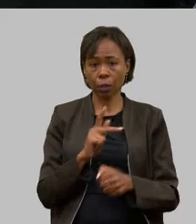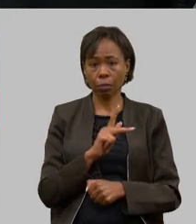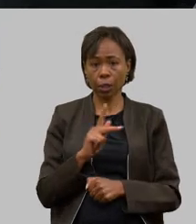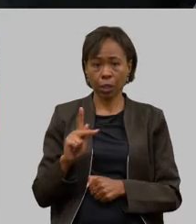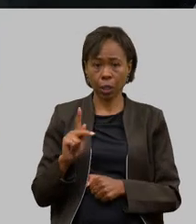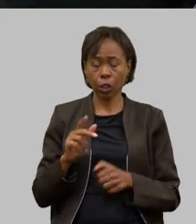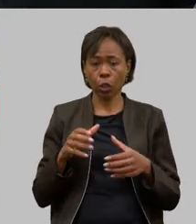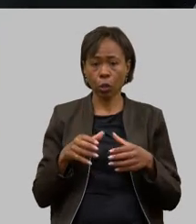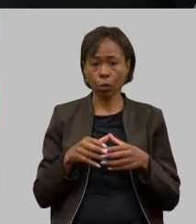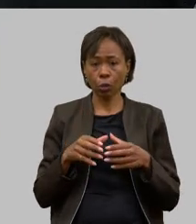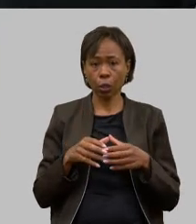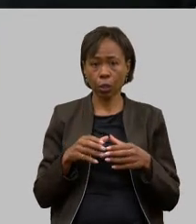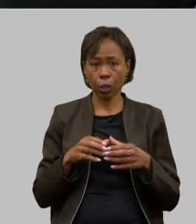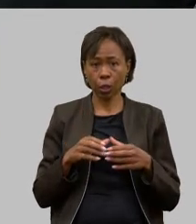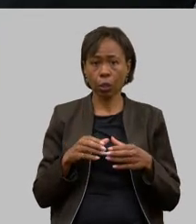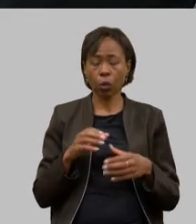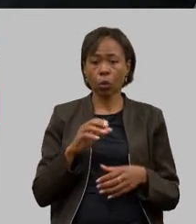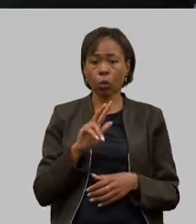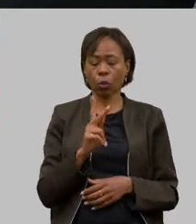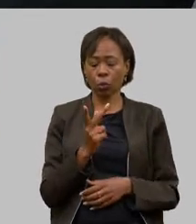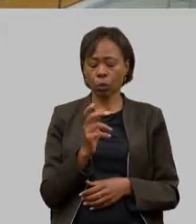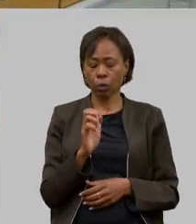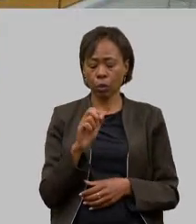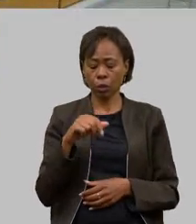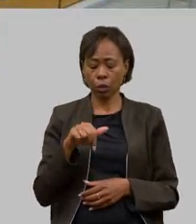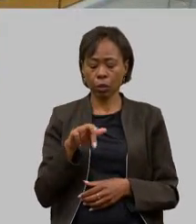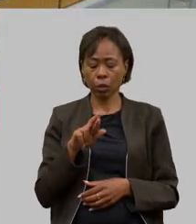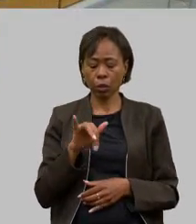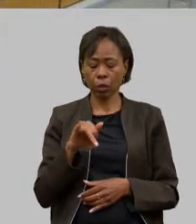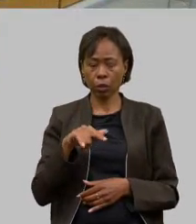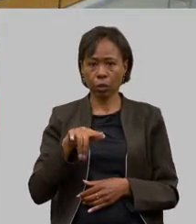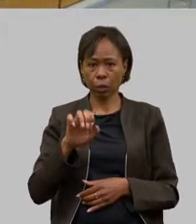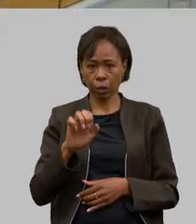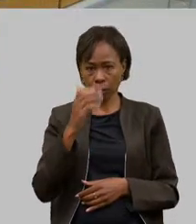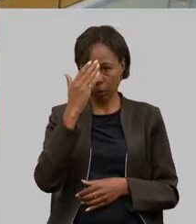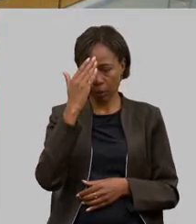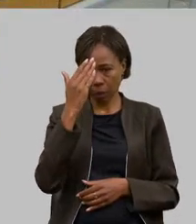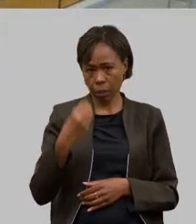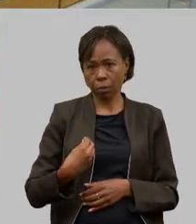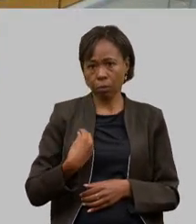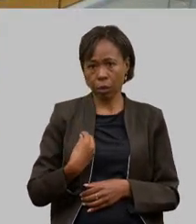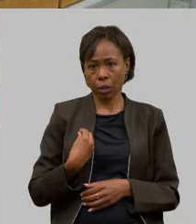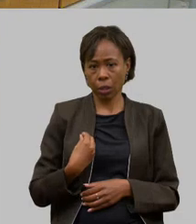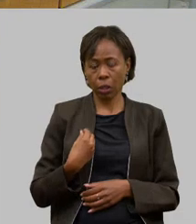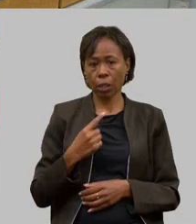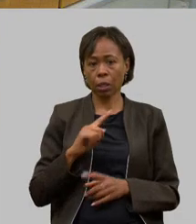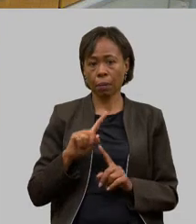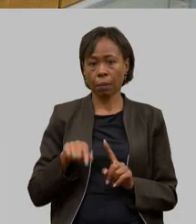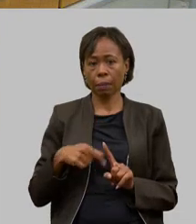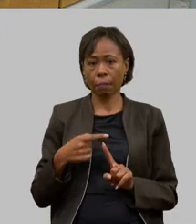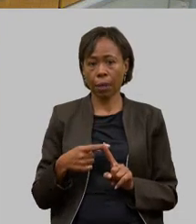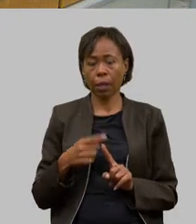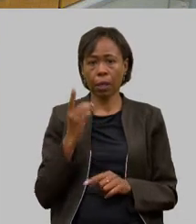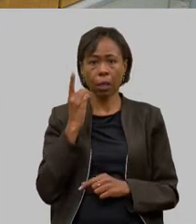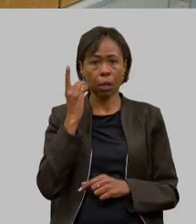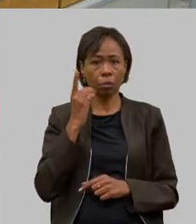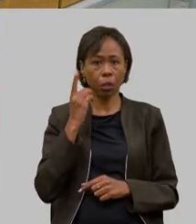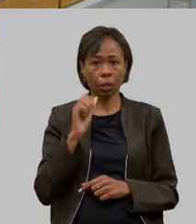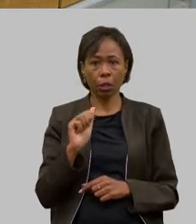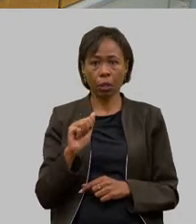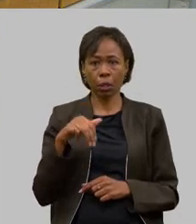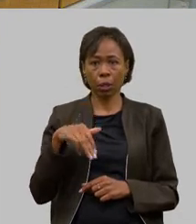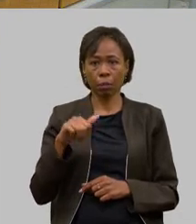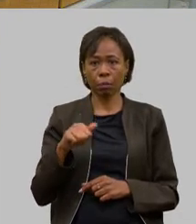comissão deputado coronel Henrique agradecer pela presença cumprimentar também a deputada Amanda